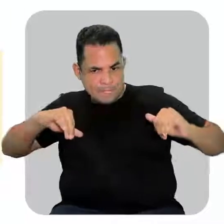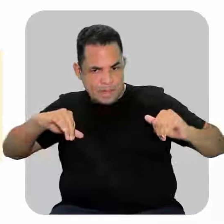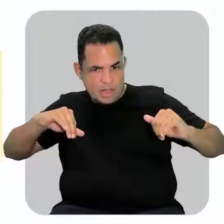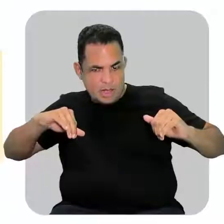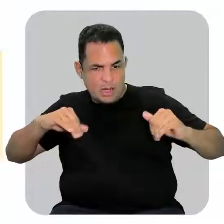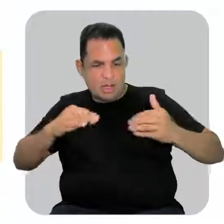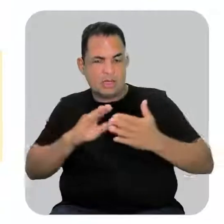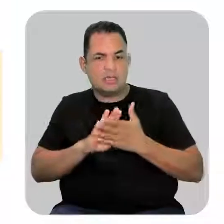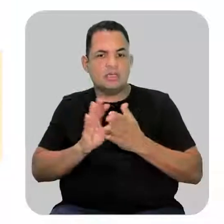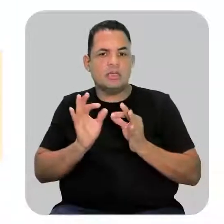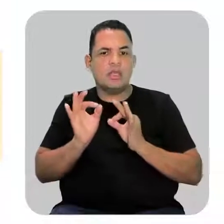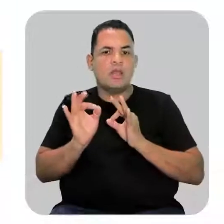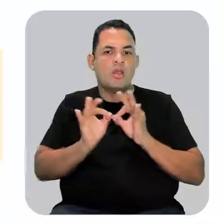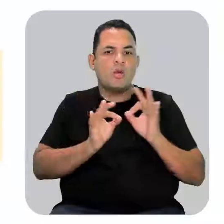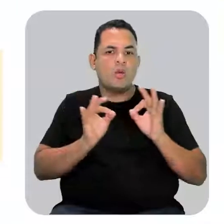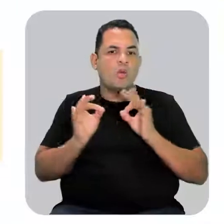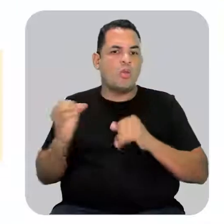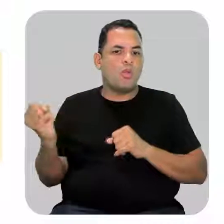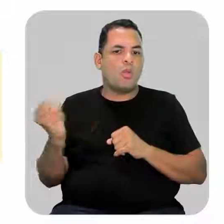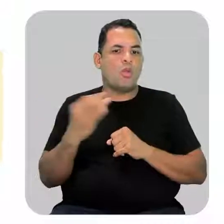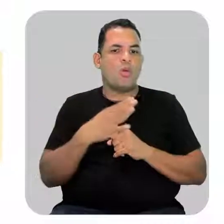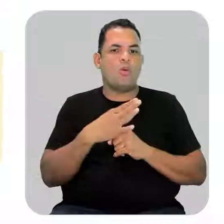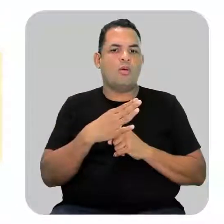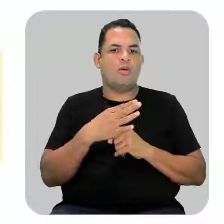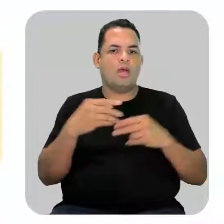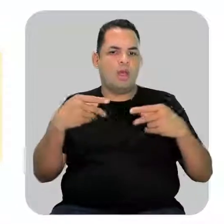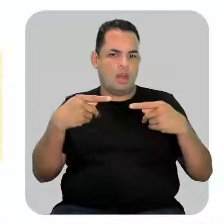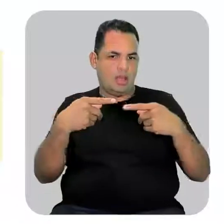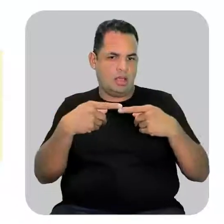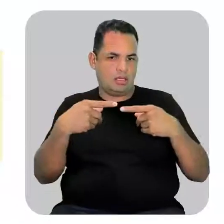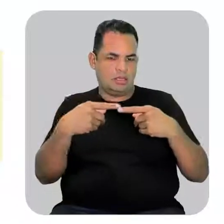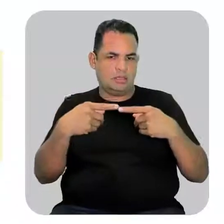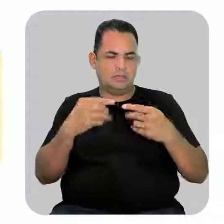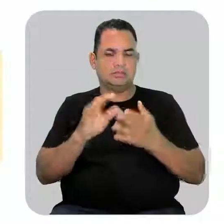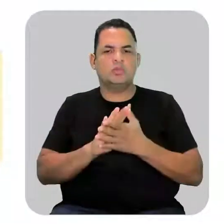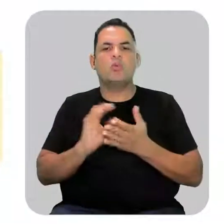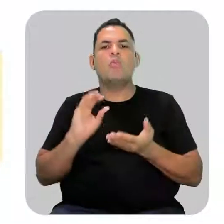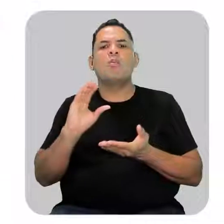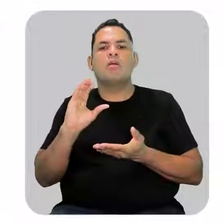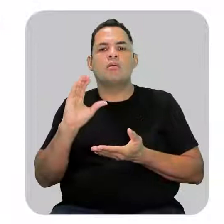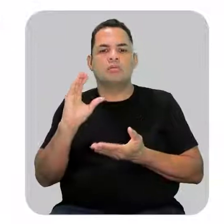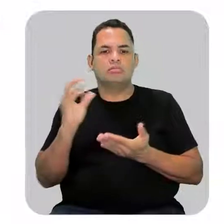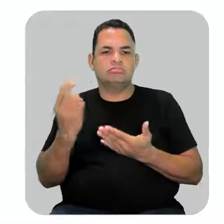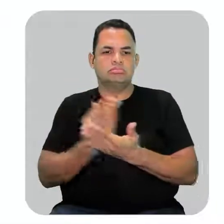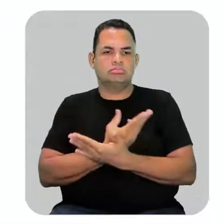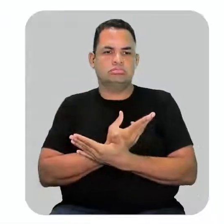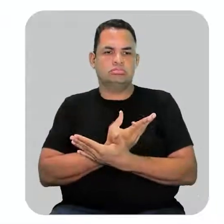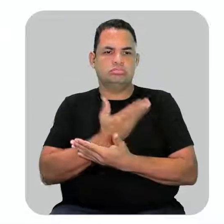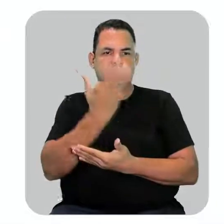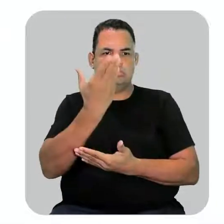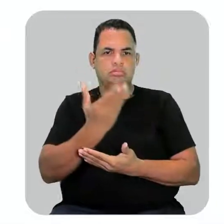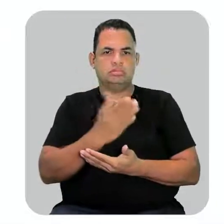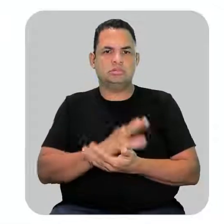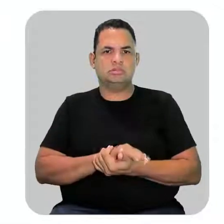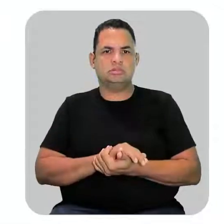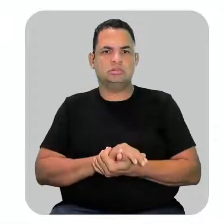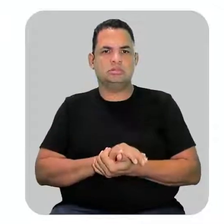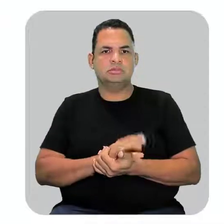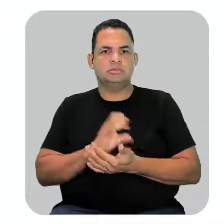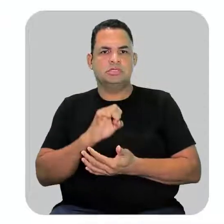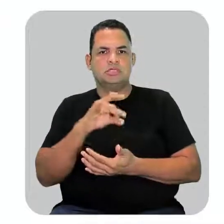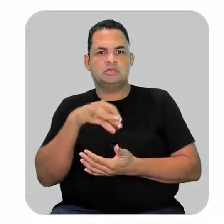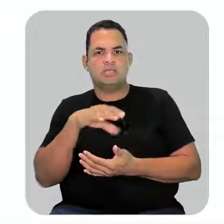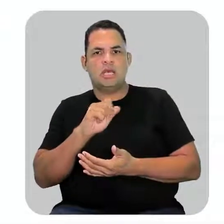formação de ligações novas. Vamos lá pra gente ver como que isso acontece? Então, cisão